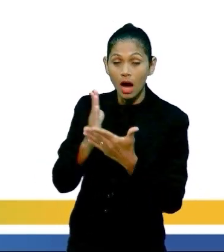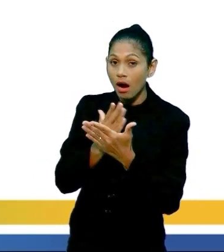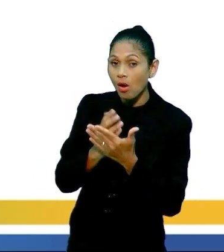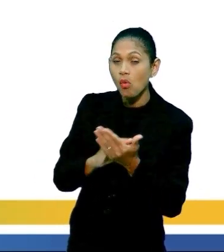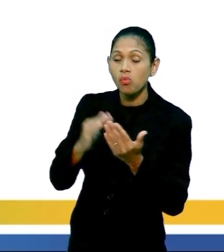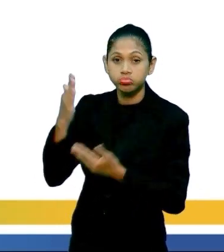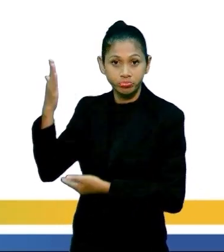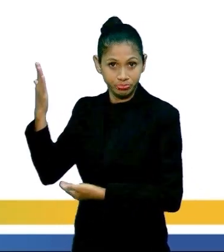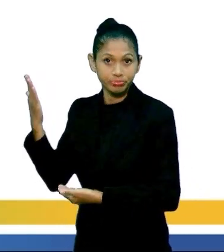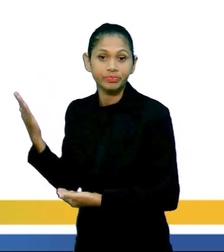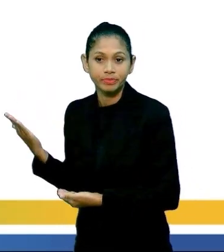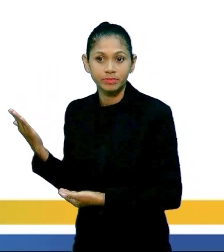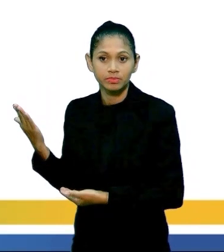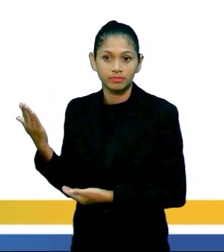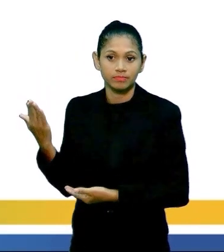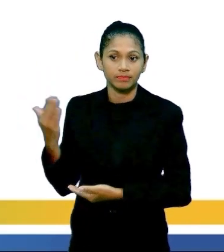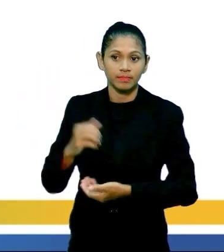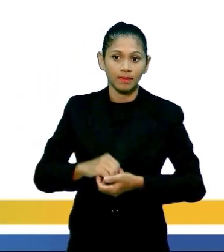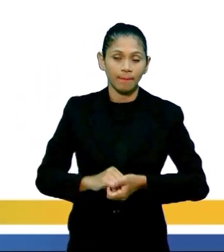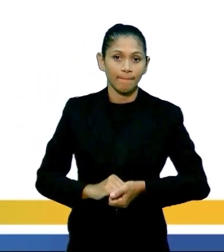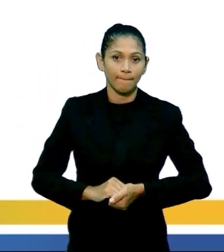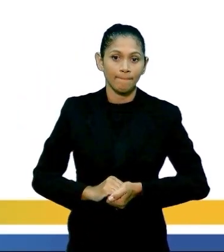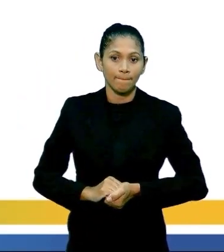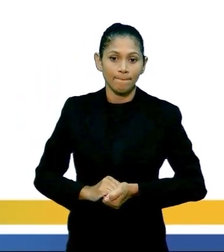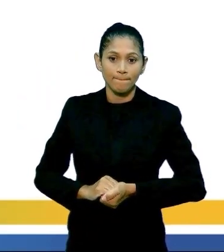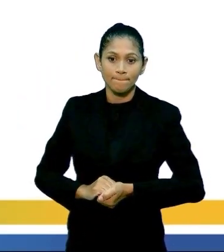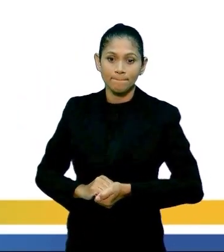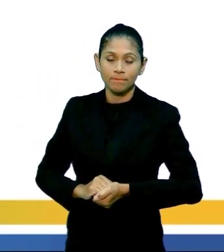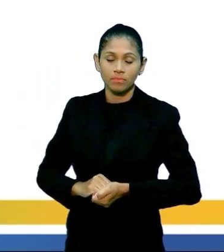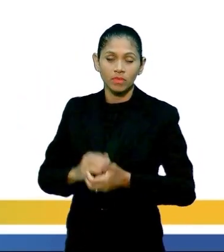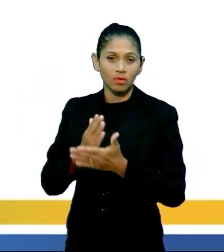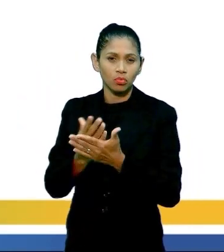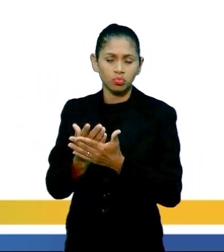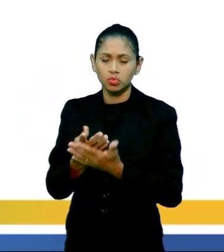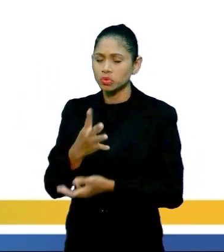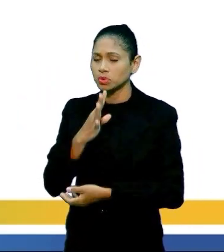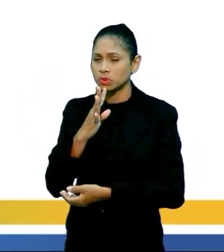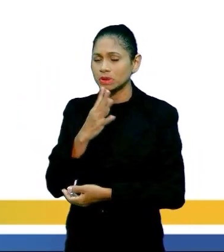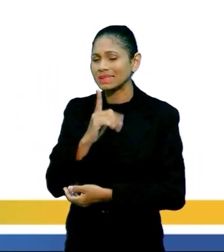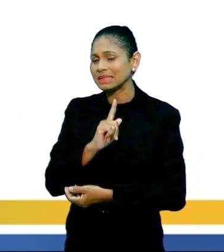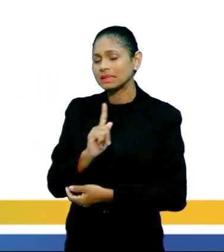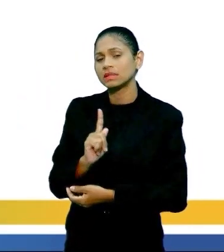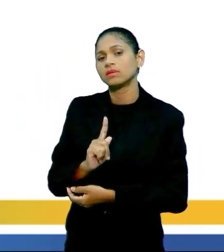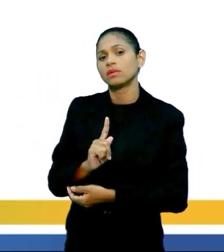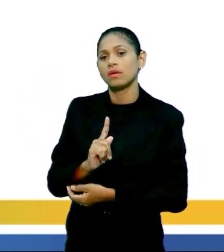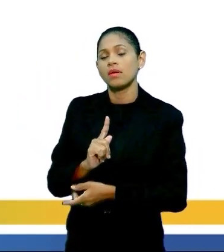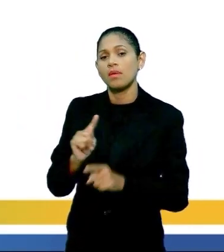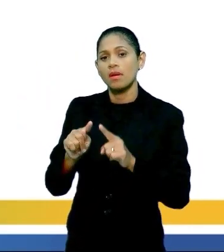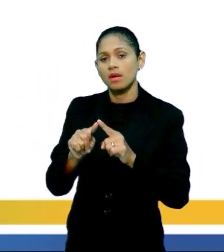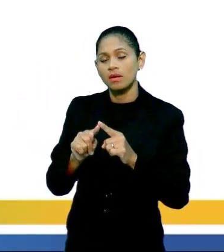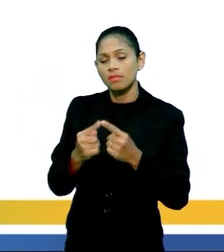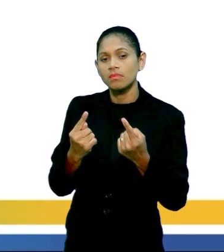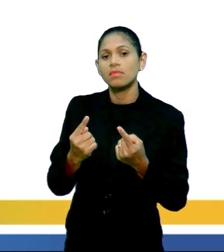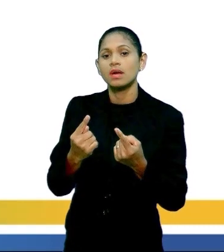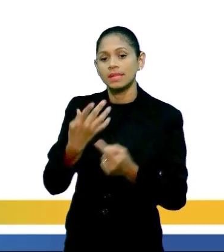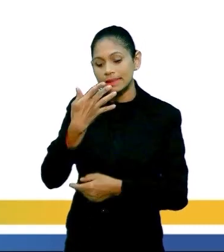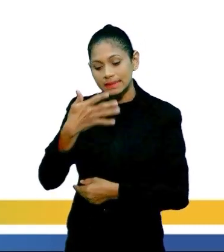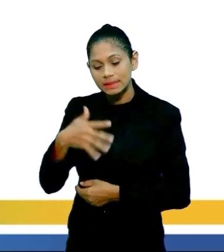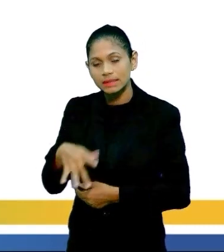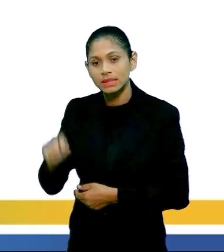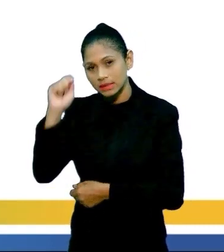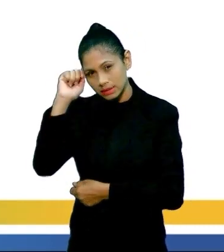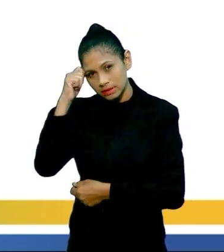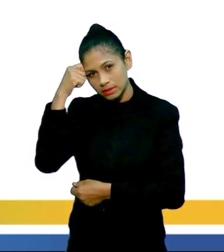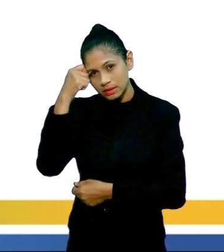brincadeiras ainda não são muito conhecidas por aqui mas fazem muito sucesso entre crianças e adultos em muitos países africanos. Aí a gente tem o